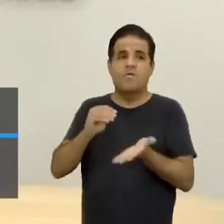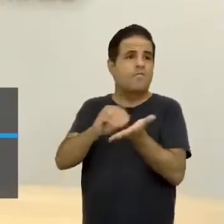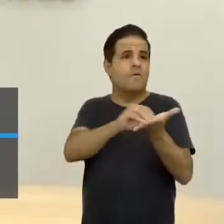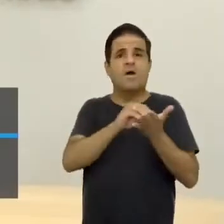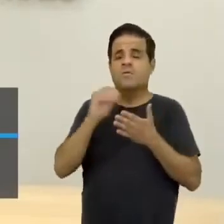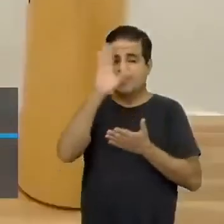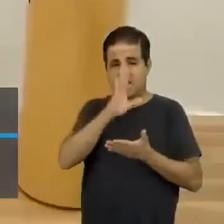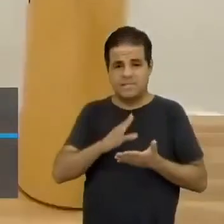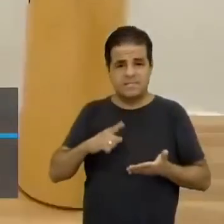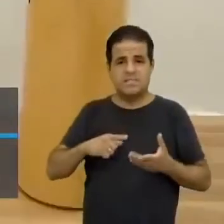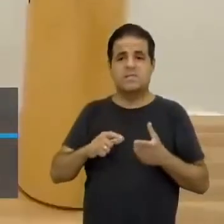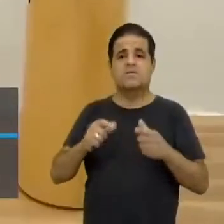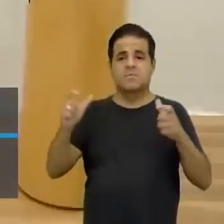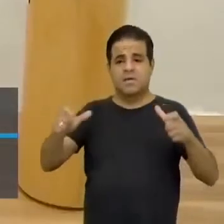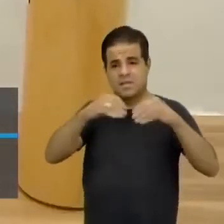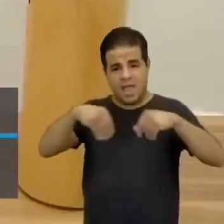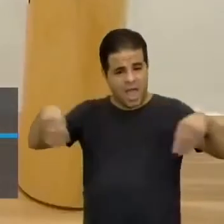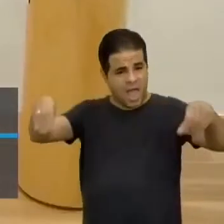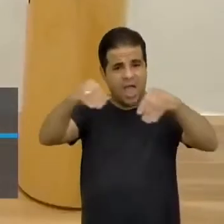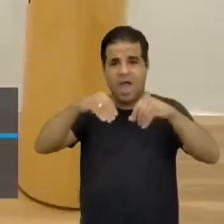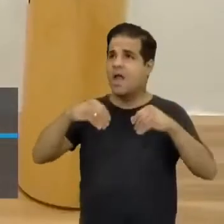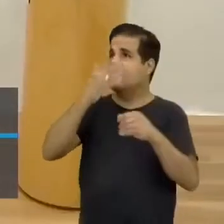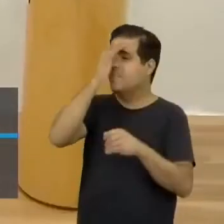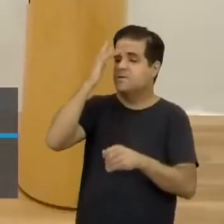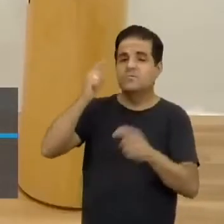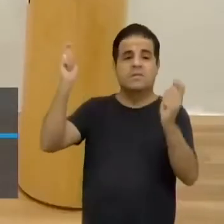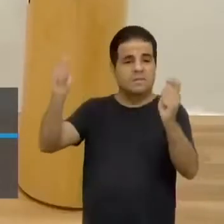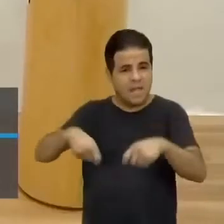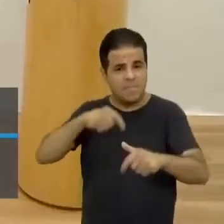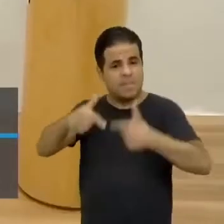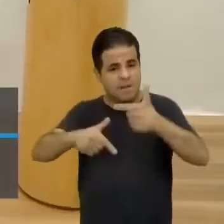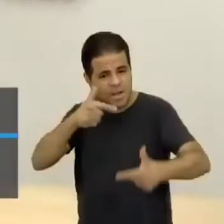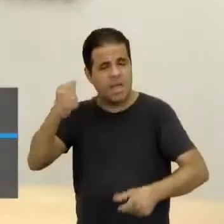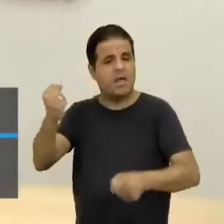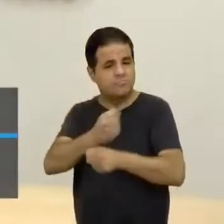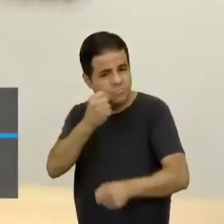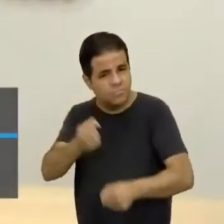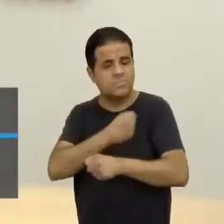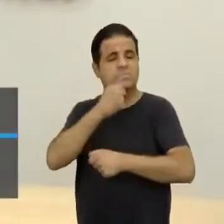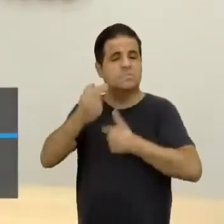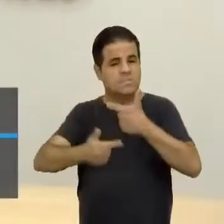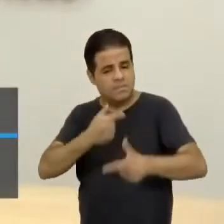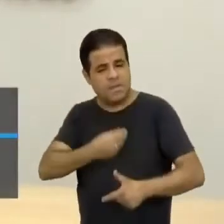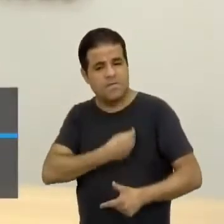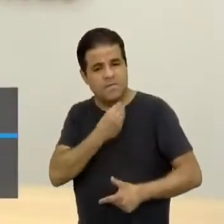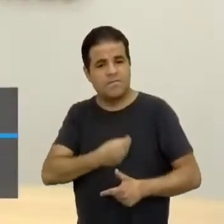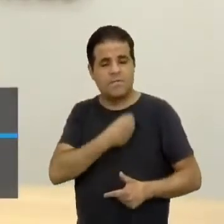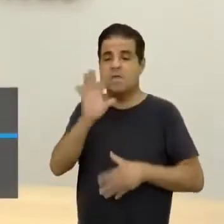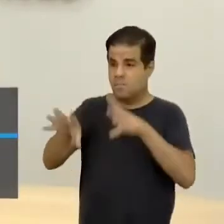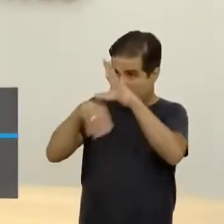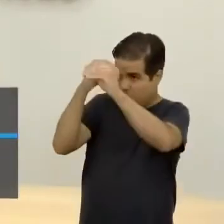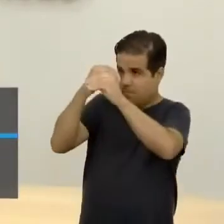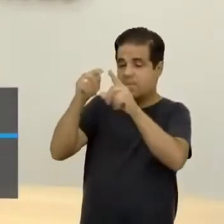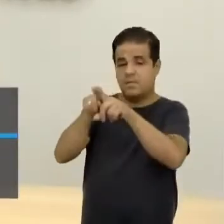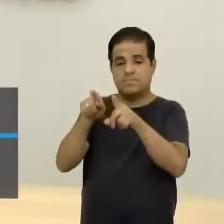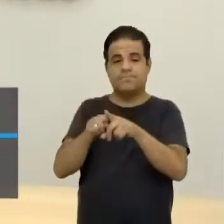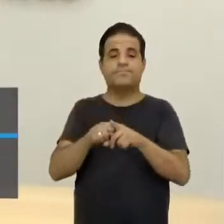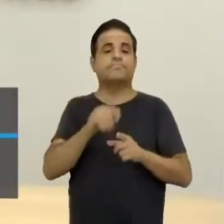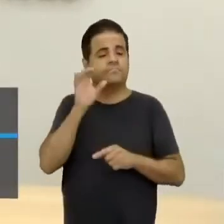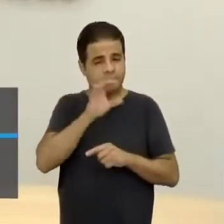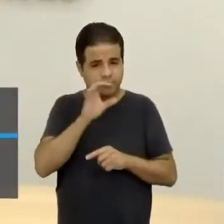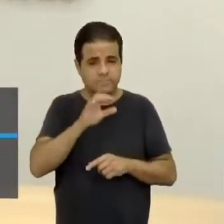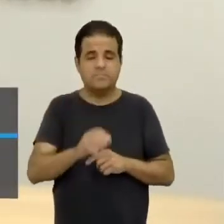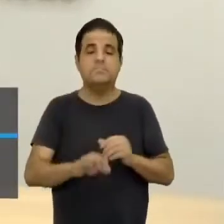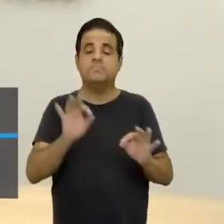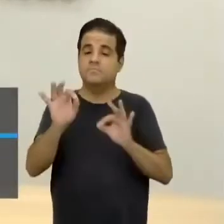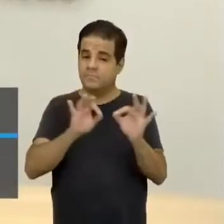falta nesse país é terra para as pessoas trabalharem. E, para complementar, professora, que me permite, é rapidinho,